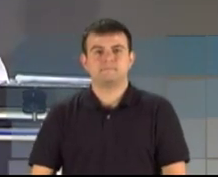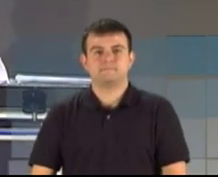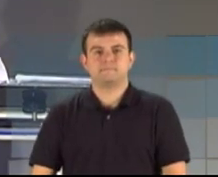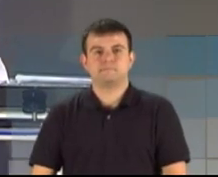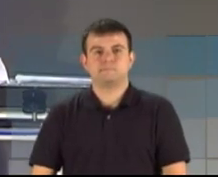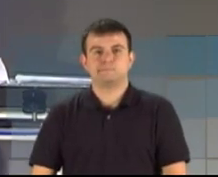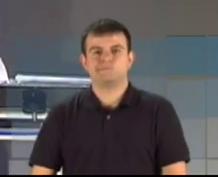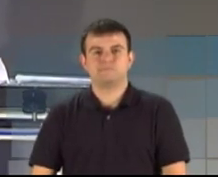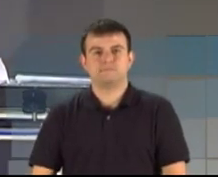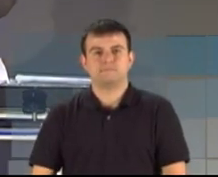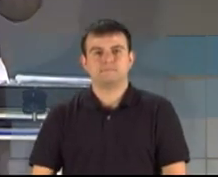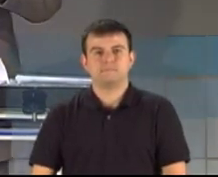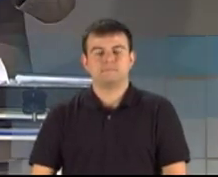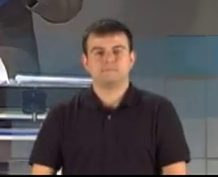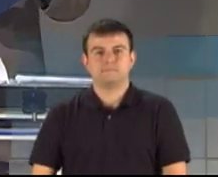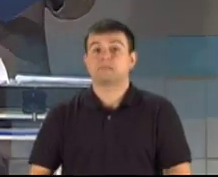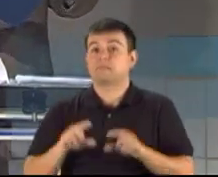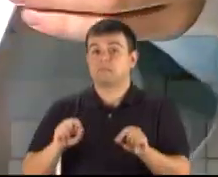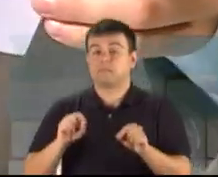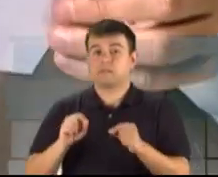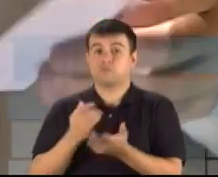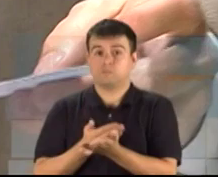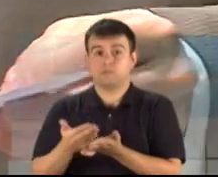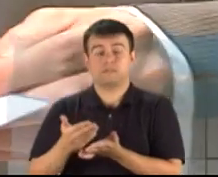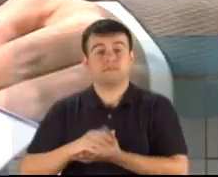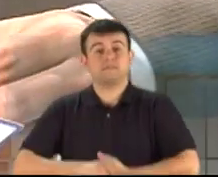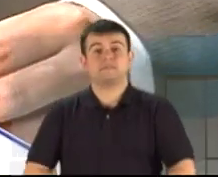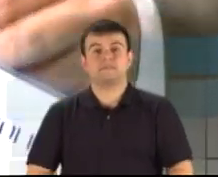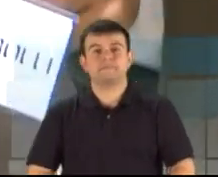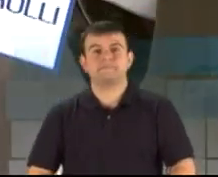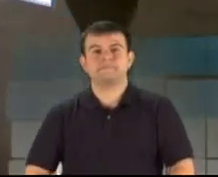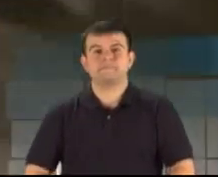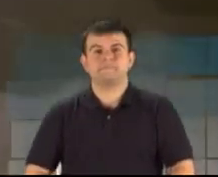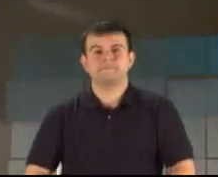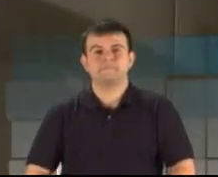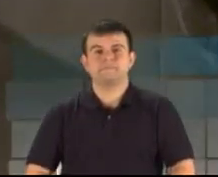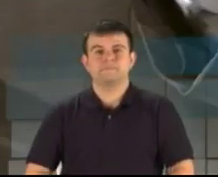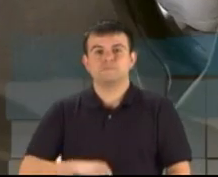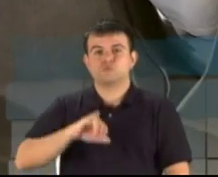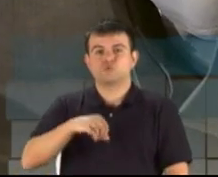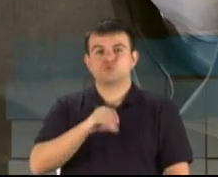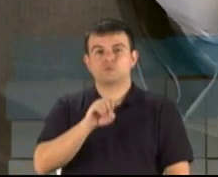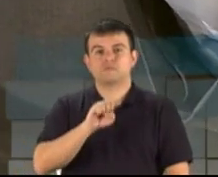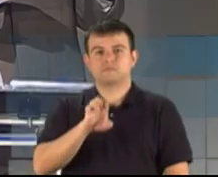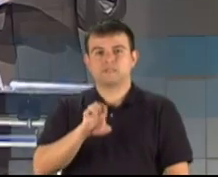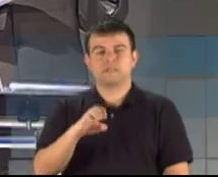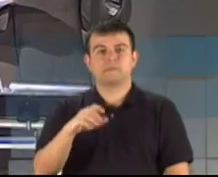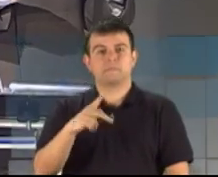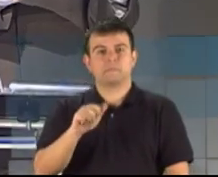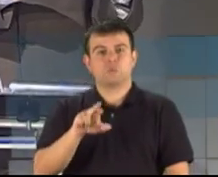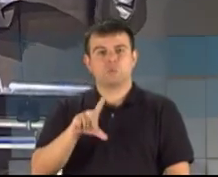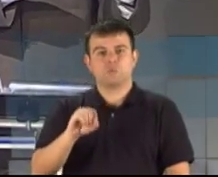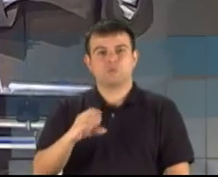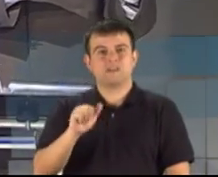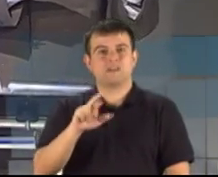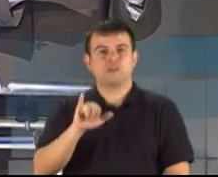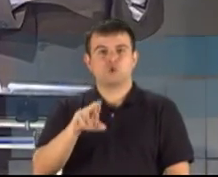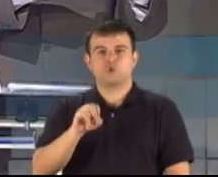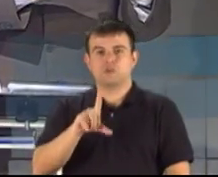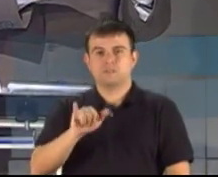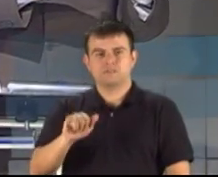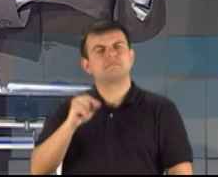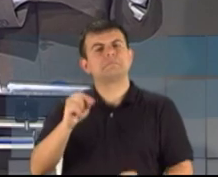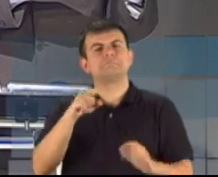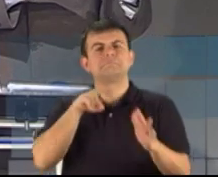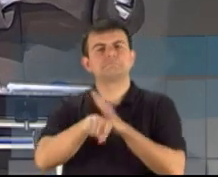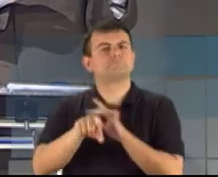E quem abre esta rodada do terceiro bloco é o candidato José Paulo Cairoli. Candidato, quem o senhor escolhe para responder a sua pergunta?